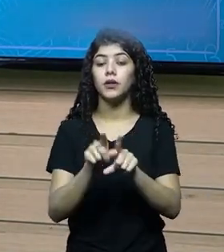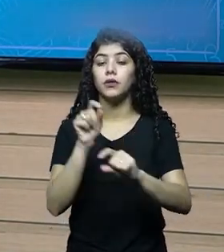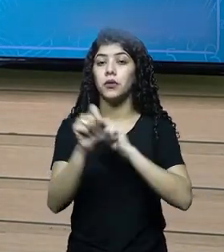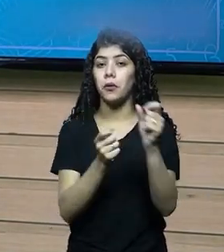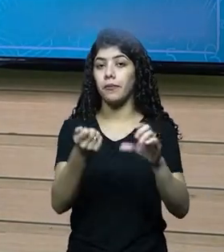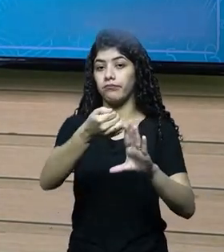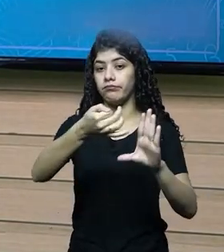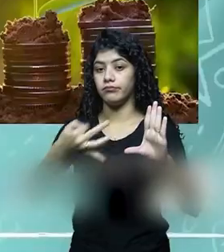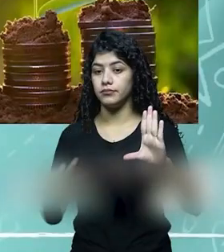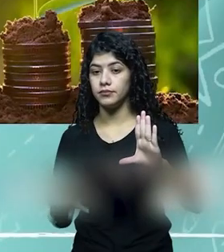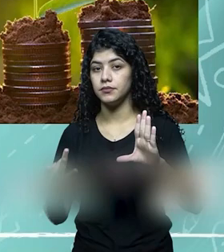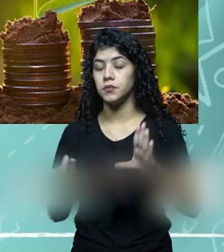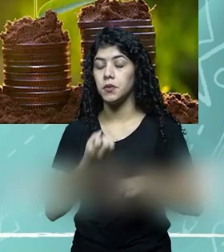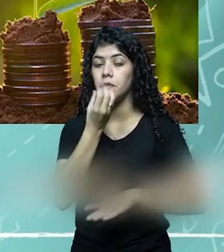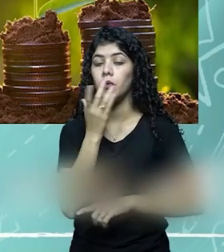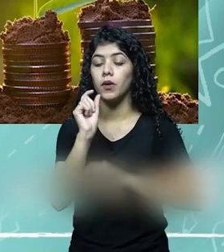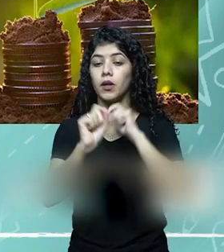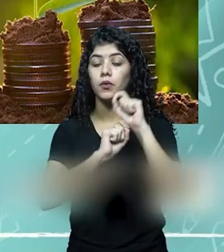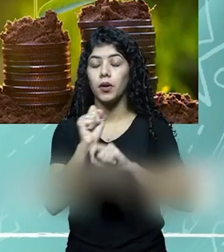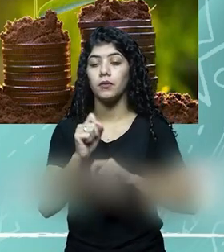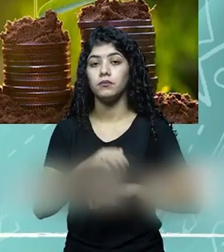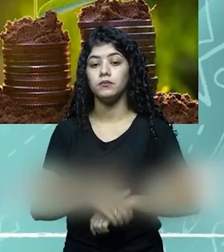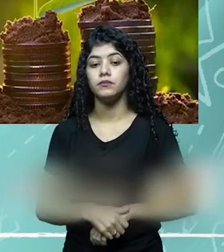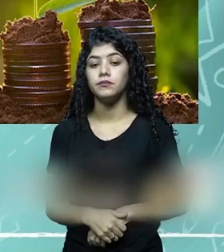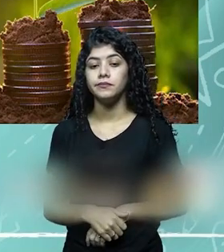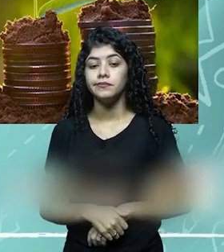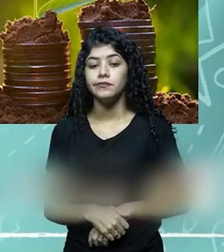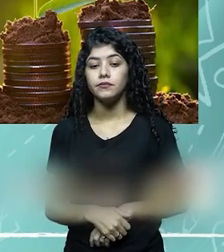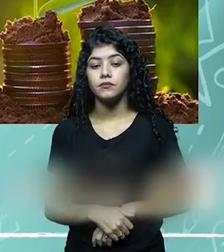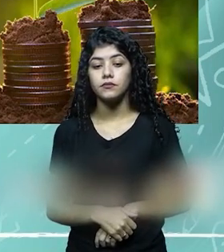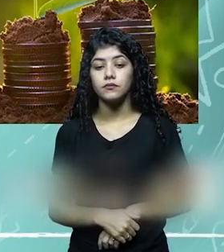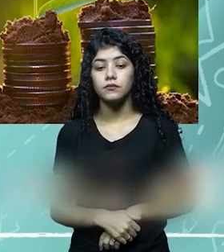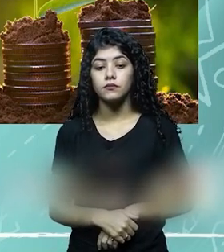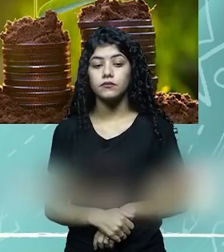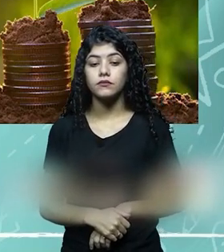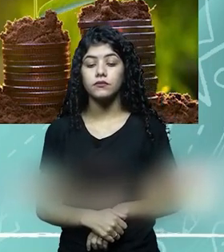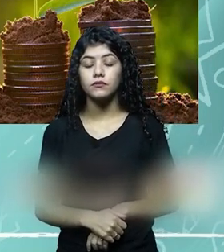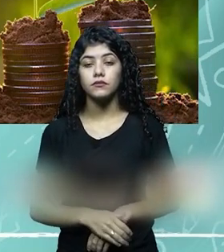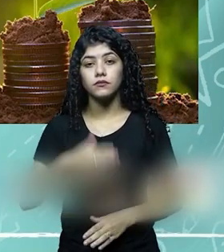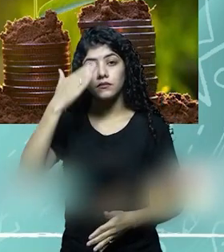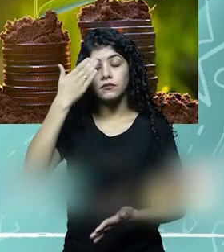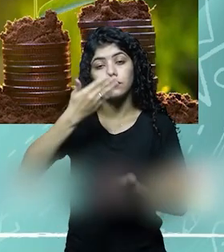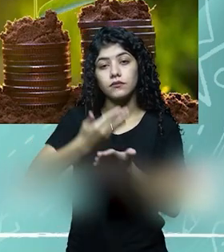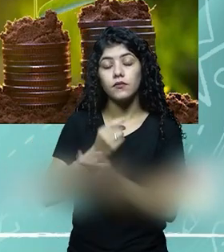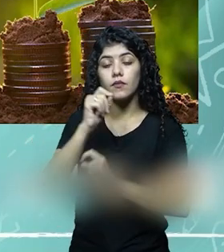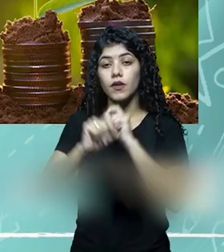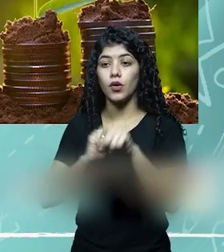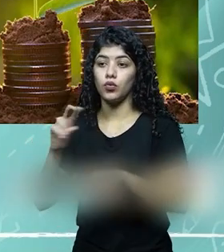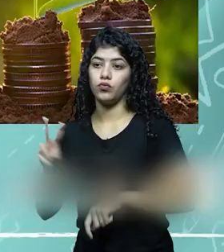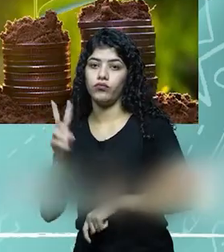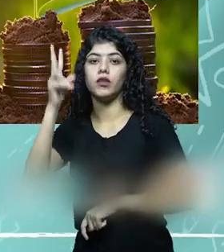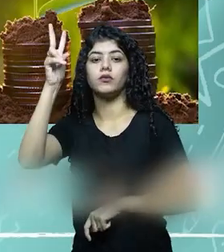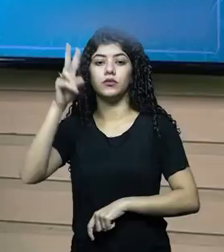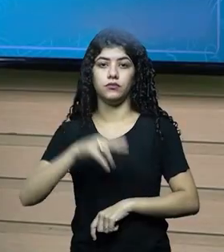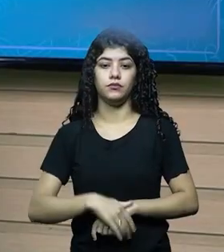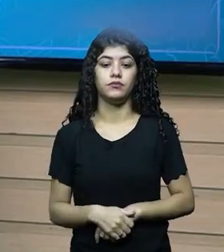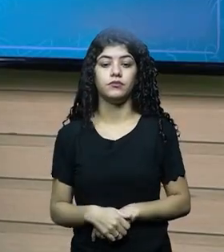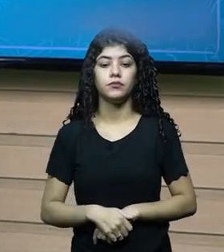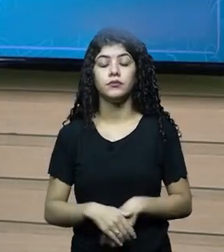grande característica para esse tipo de ativo é o quê? A probabilidade de mensurar confiavelmente seu custo ou valor.